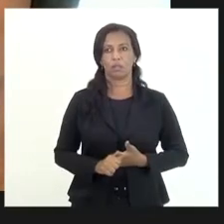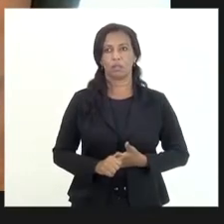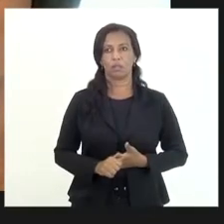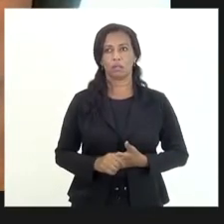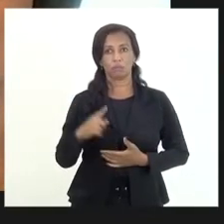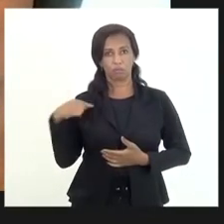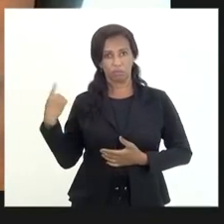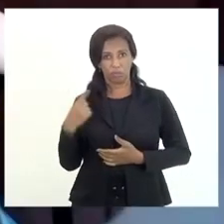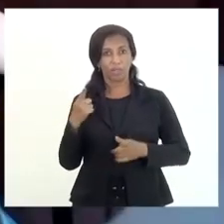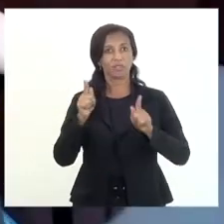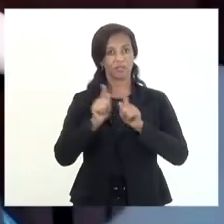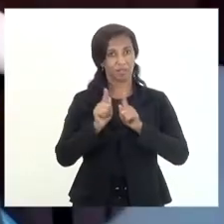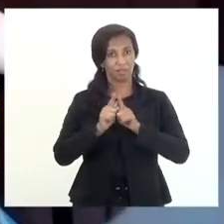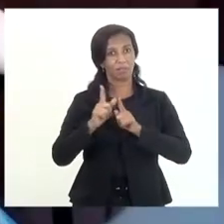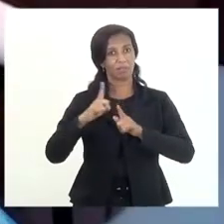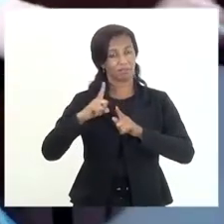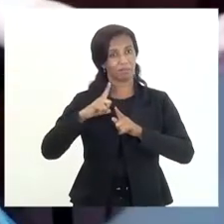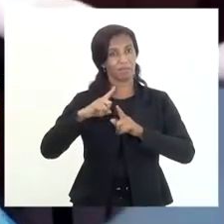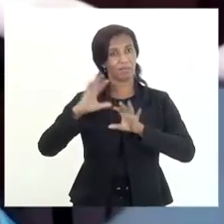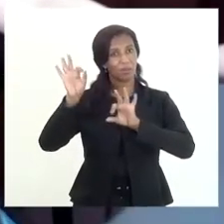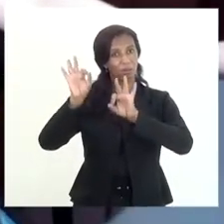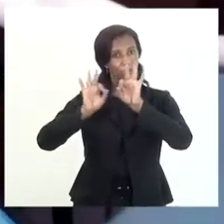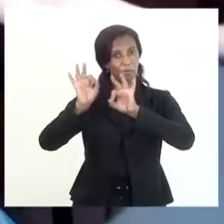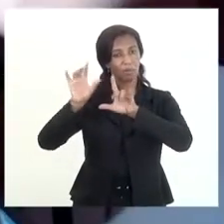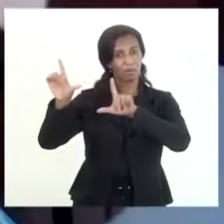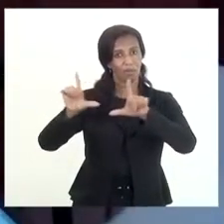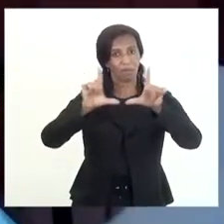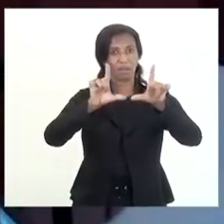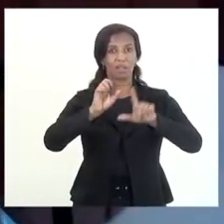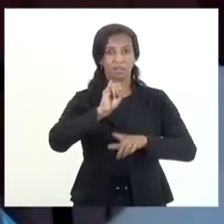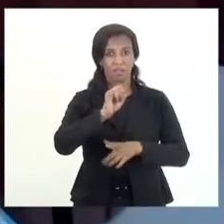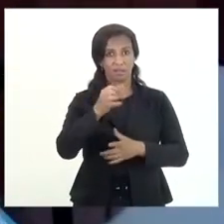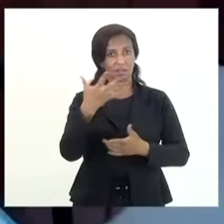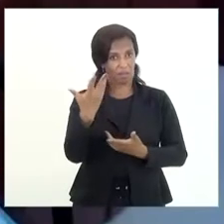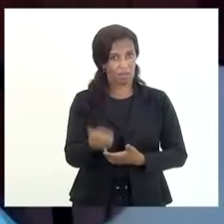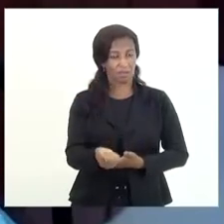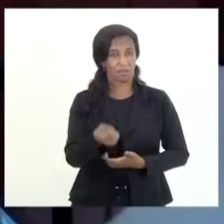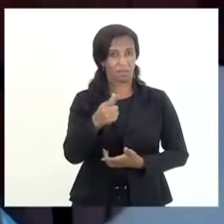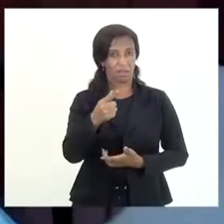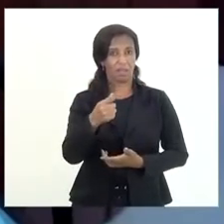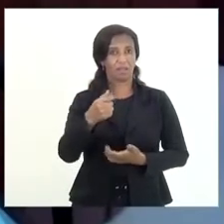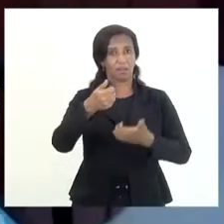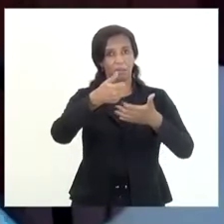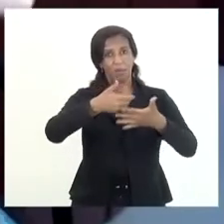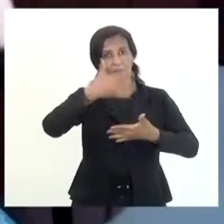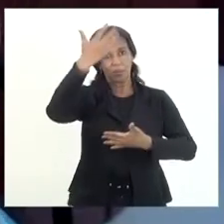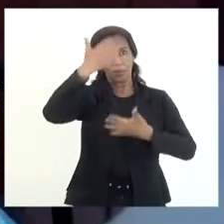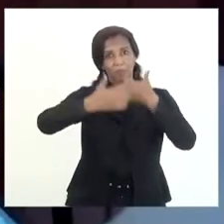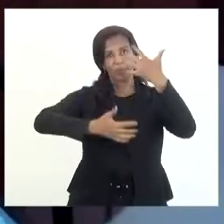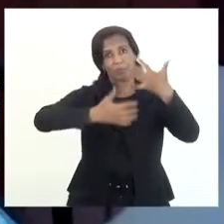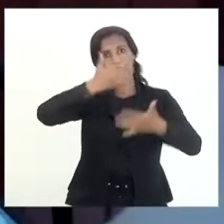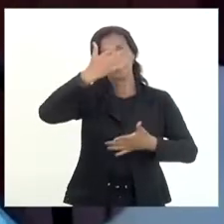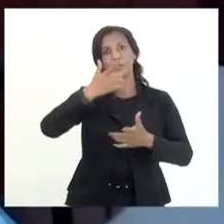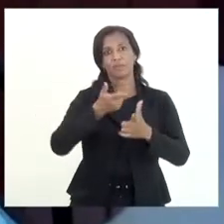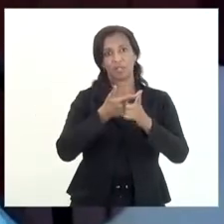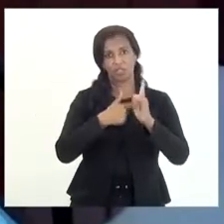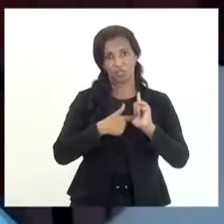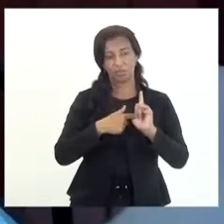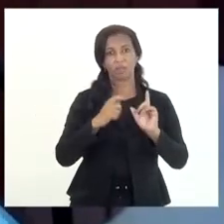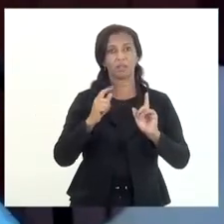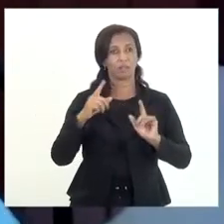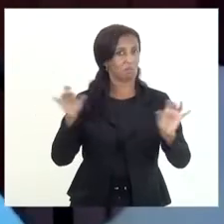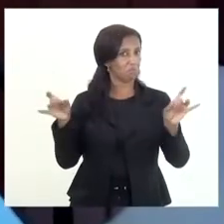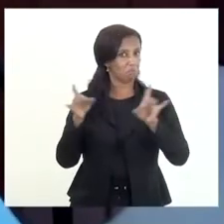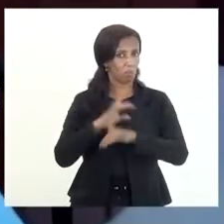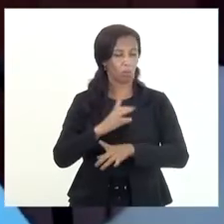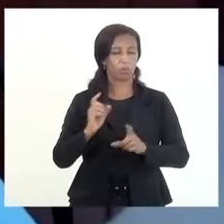apresentação aqui caso vossa excelência que deu uma passada sobre os aspectos gerais da dívida ativa e tal nós estamos